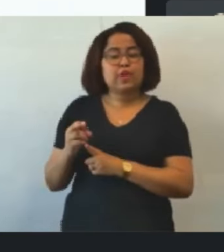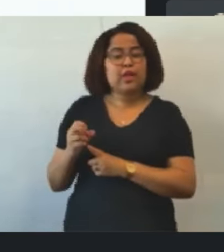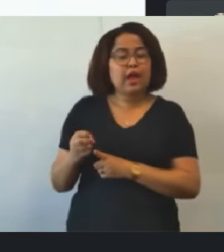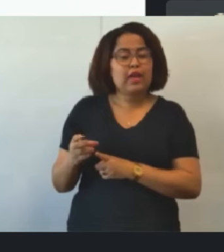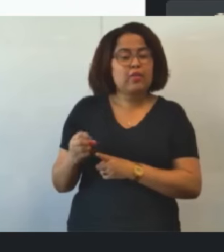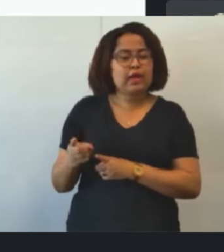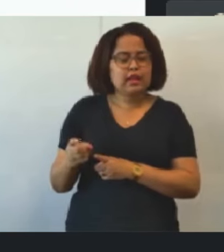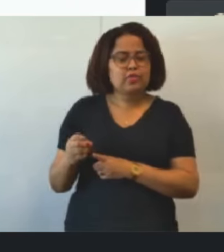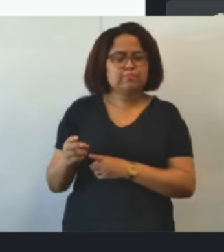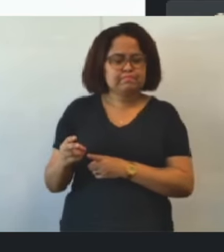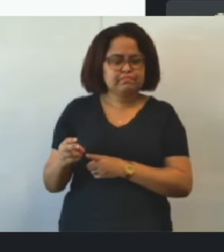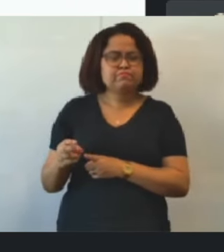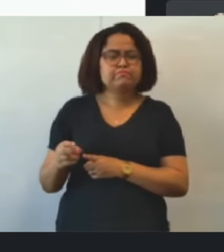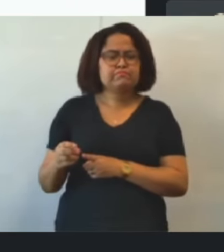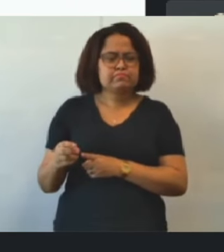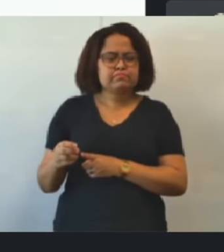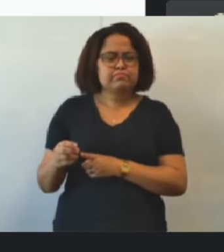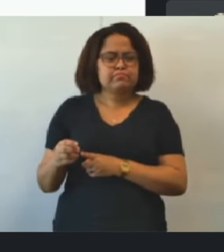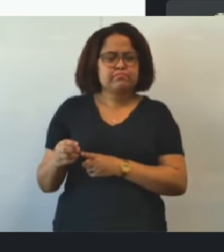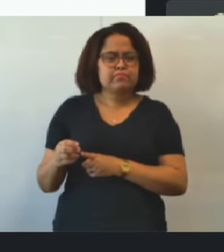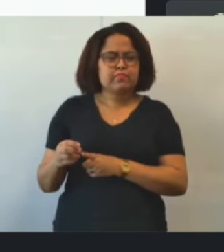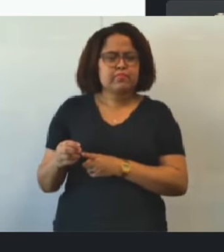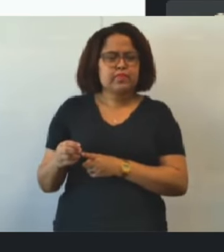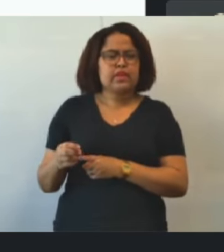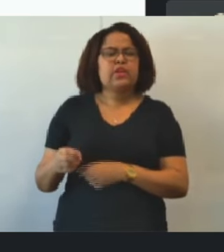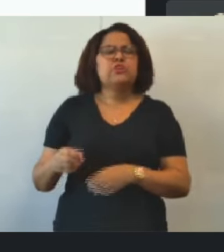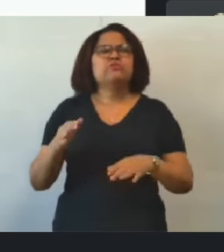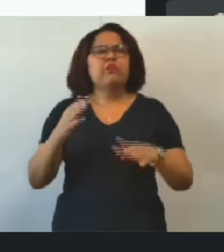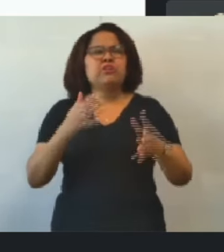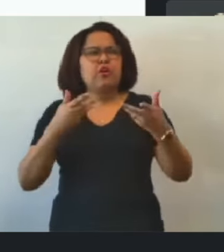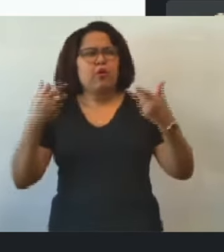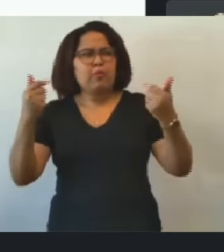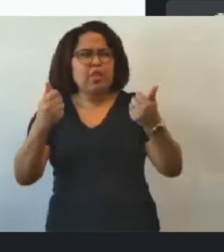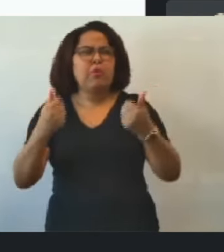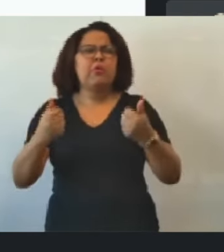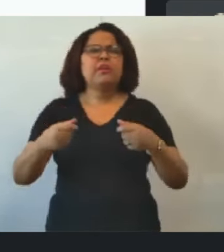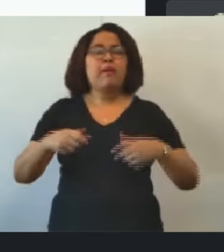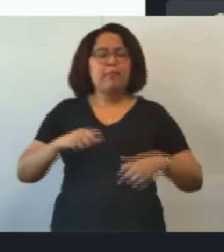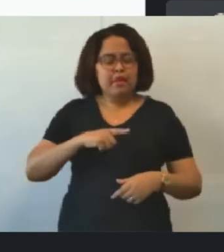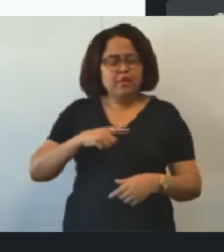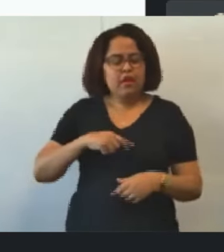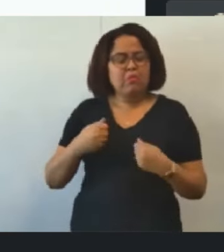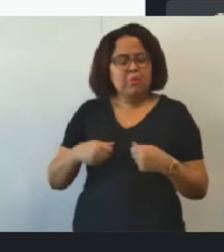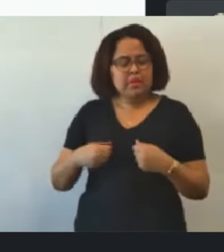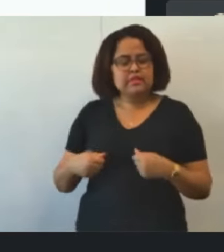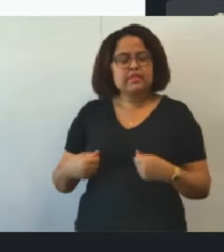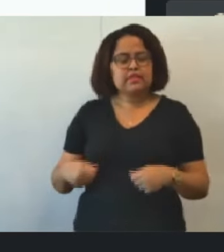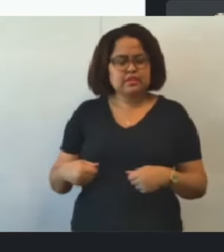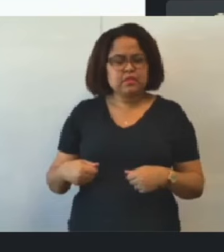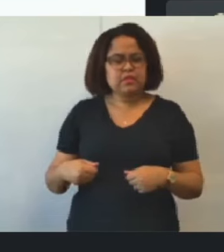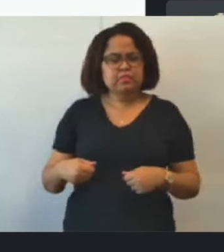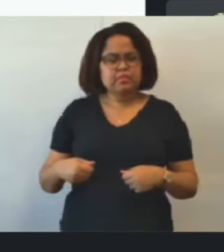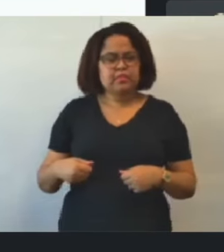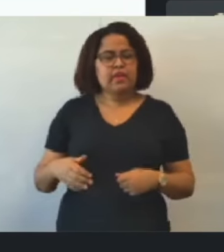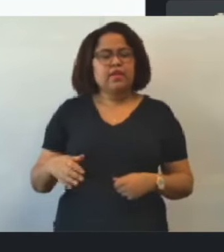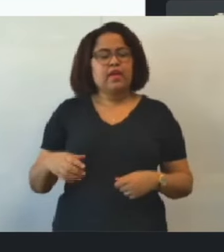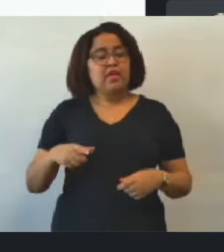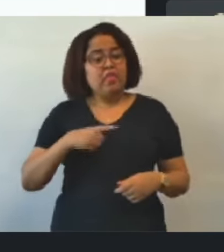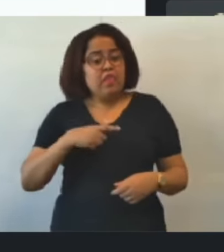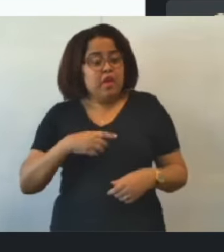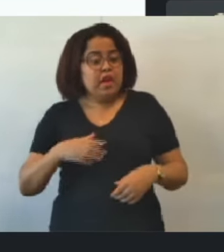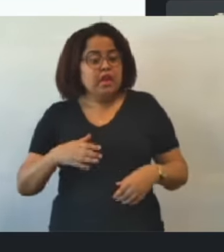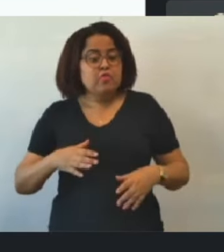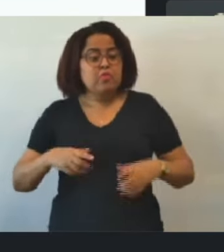visitas, a gente vê a dificuldade de fazer uma reforma, de fazer uma melhoria. espaço tem, mas a gente acaba que